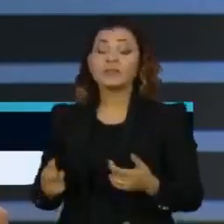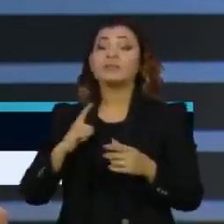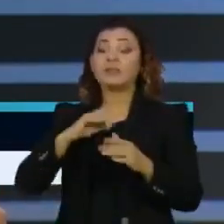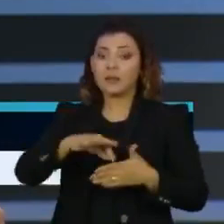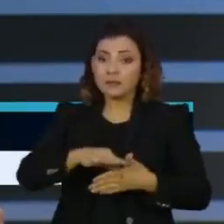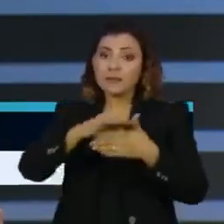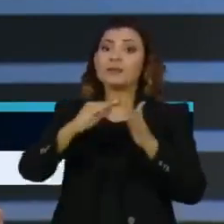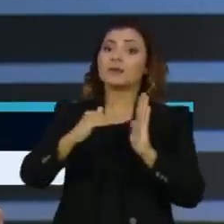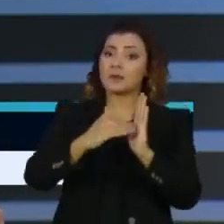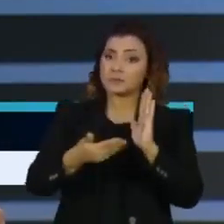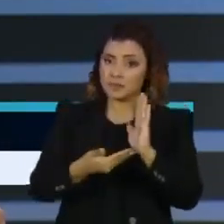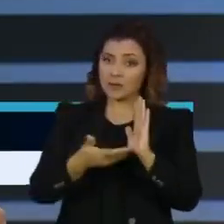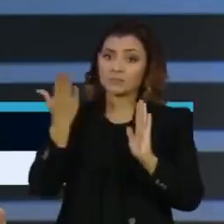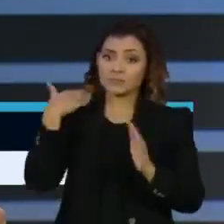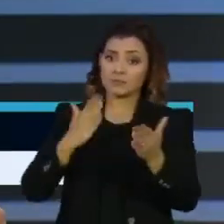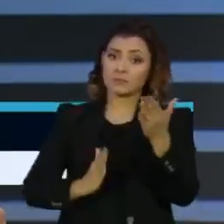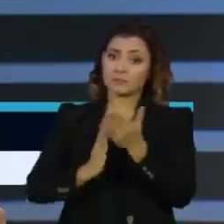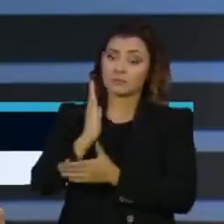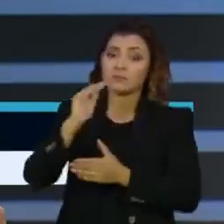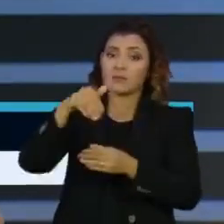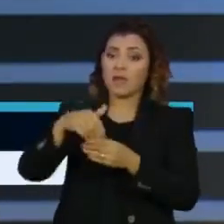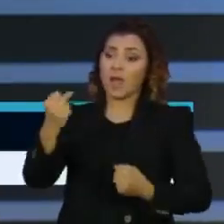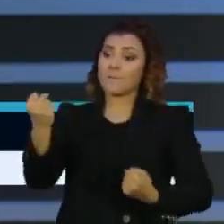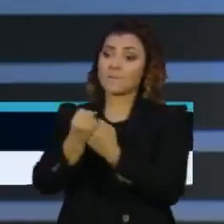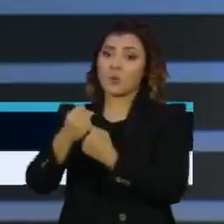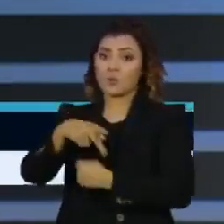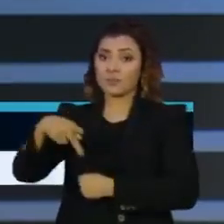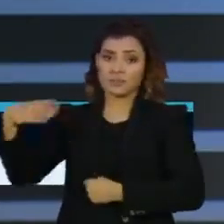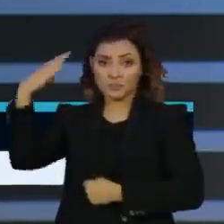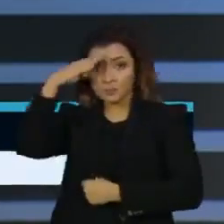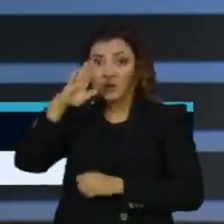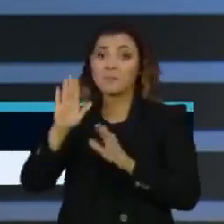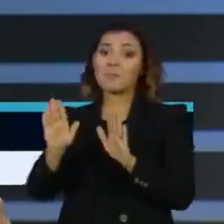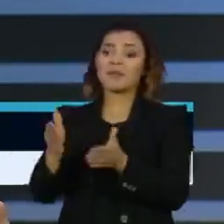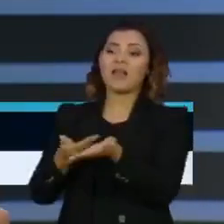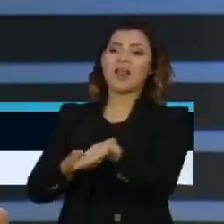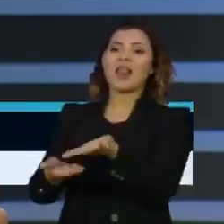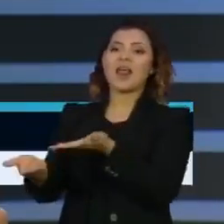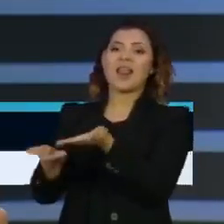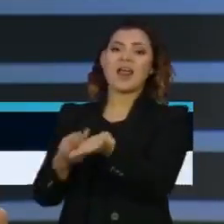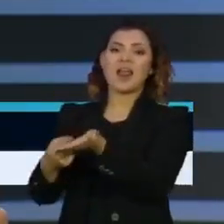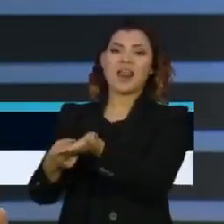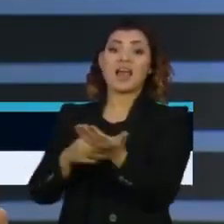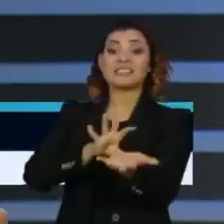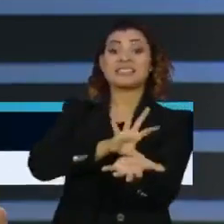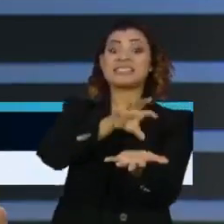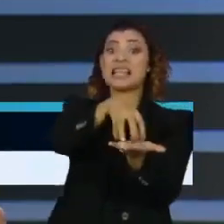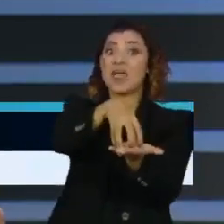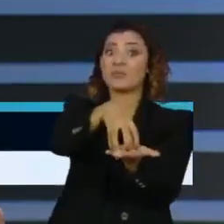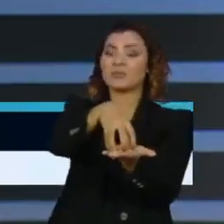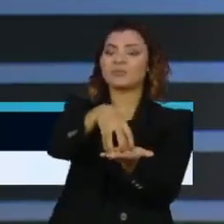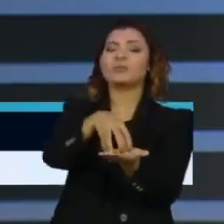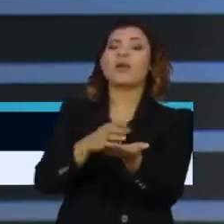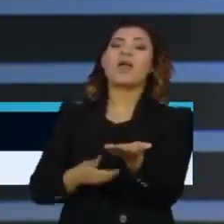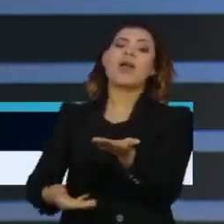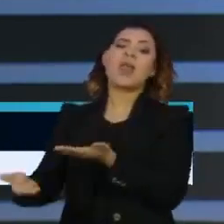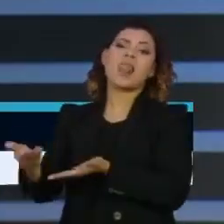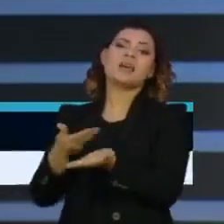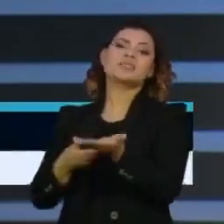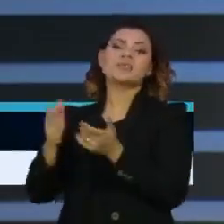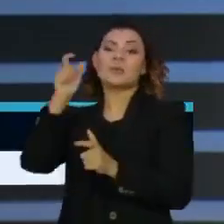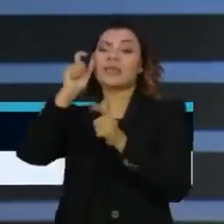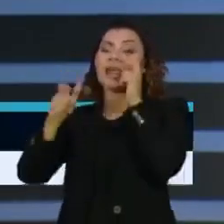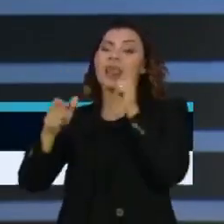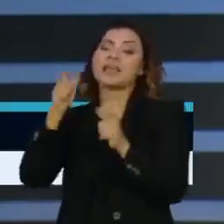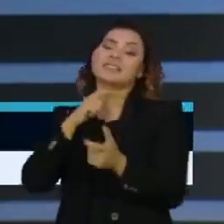Senado, que foram eleitas com o apoio de Bolsonaro e que estabelecem com Bolsonaro e com o Centrão, que representam, uma relação de aluguel de